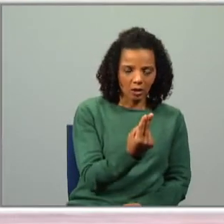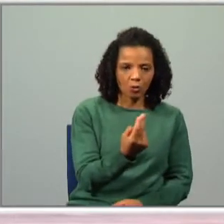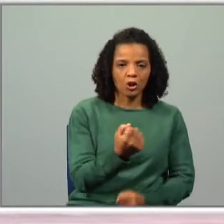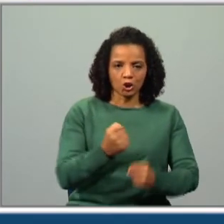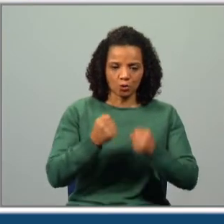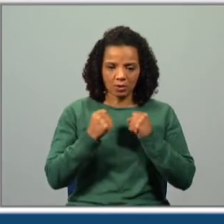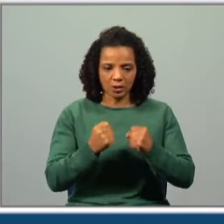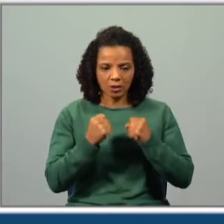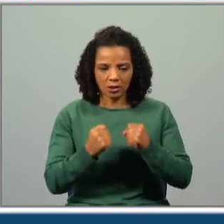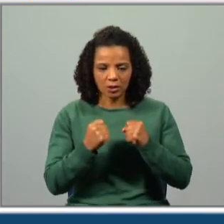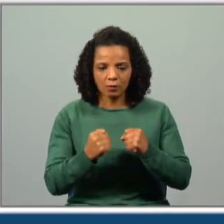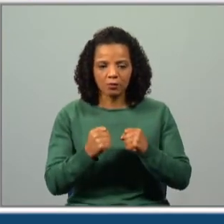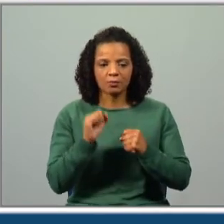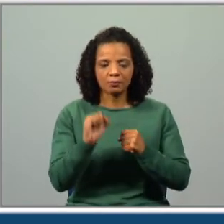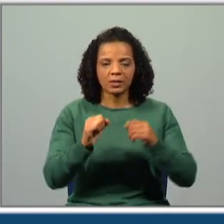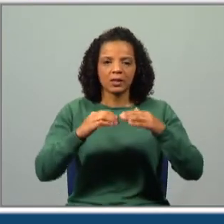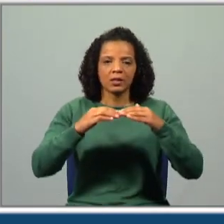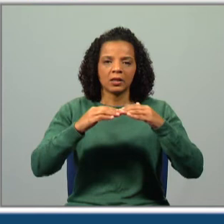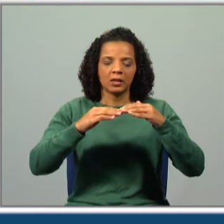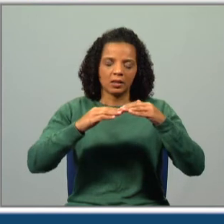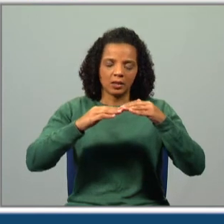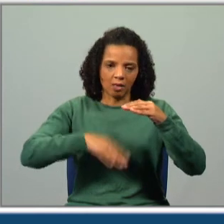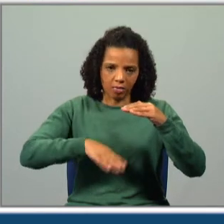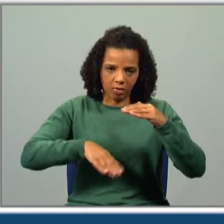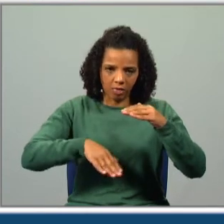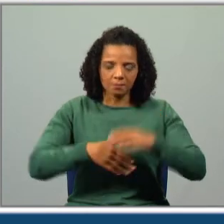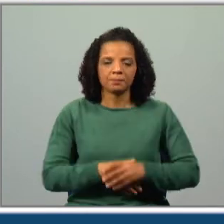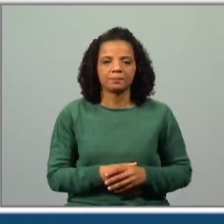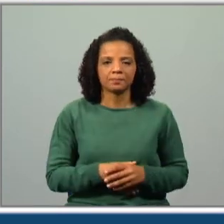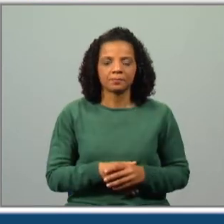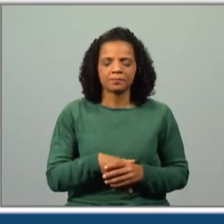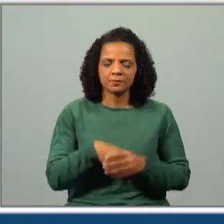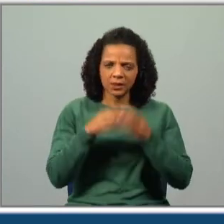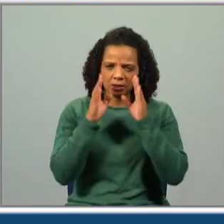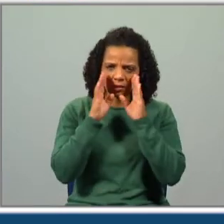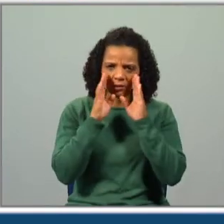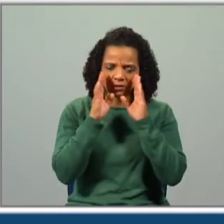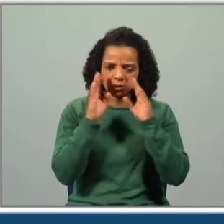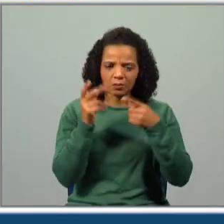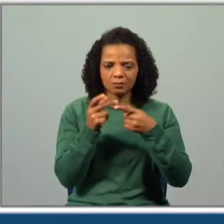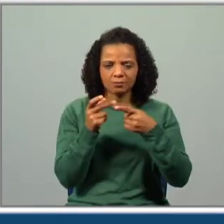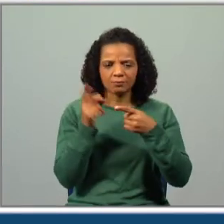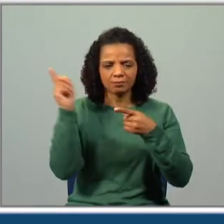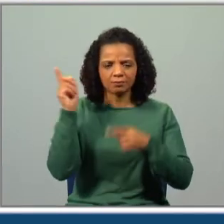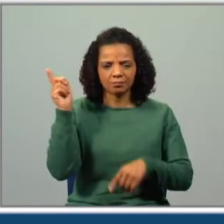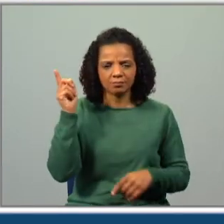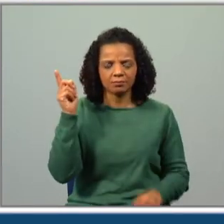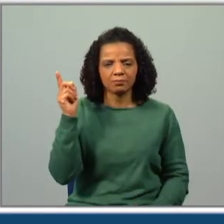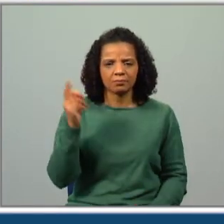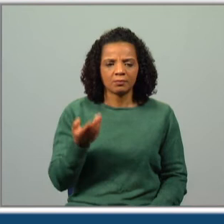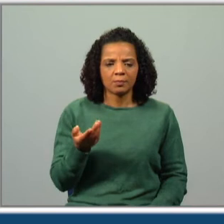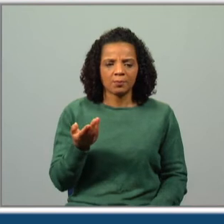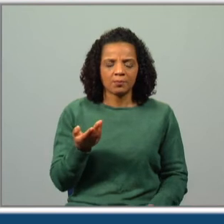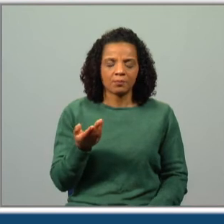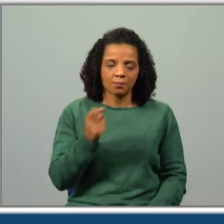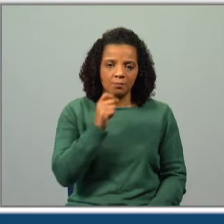inferioridade. Devem prestar sempre atenção a estes elementos que estão antes